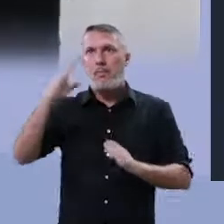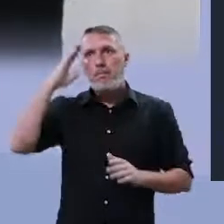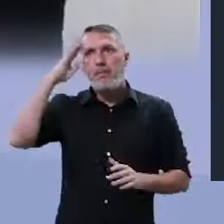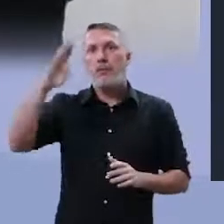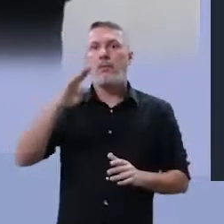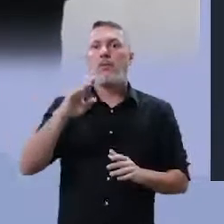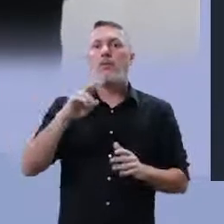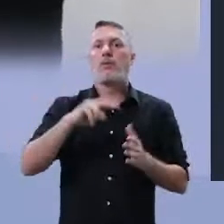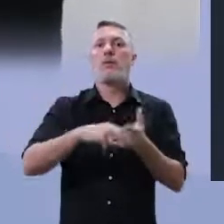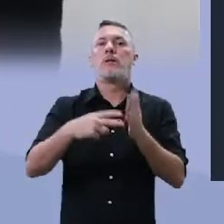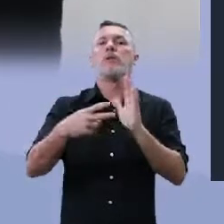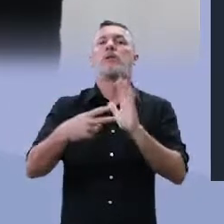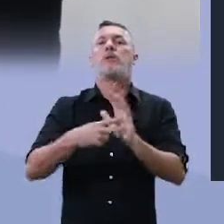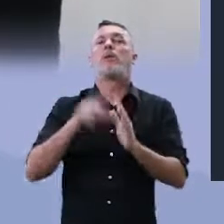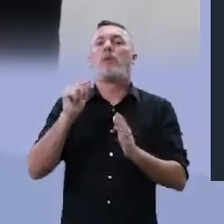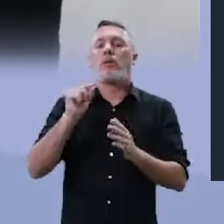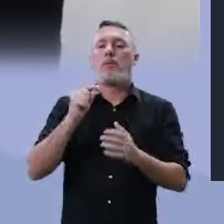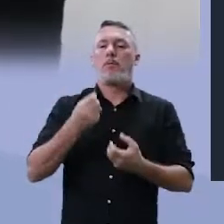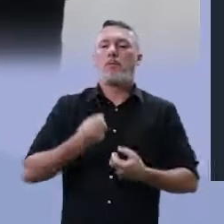poética.